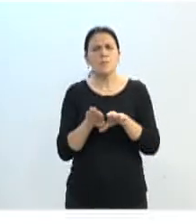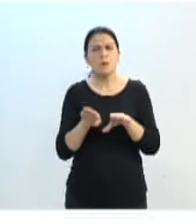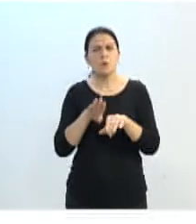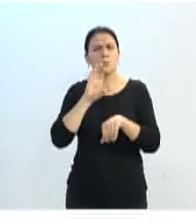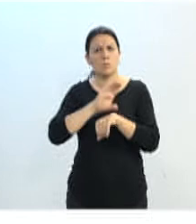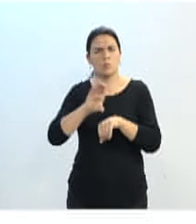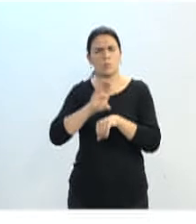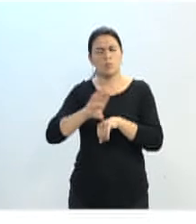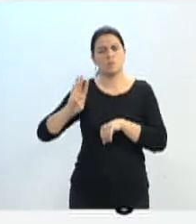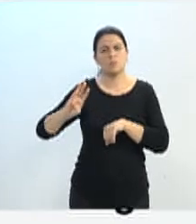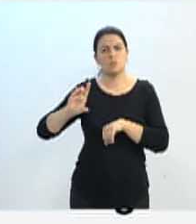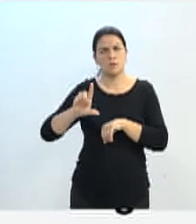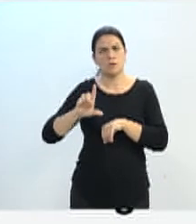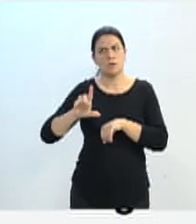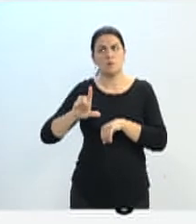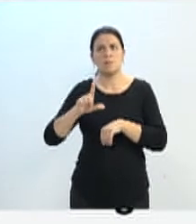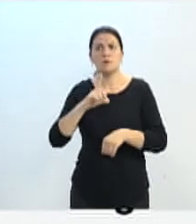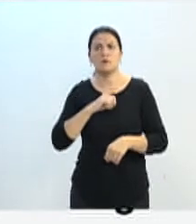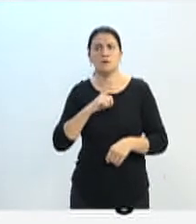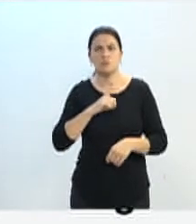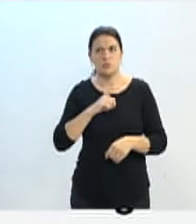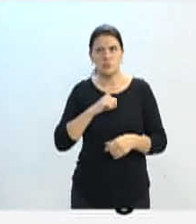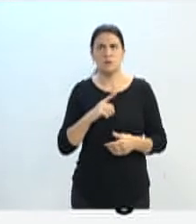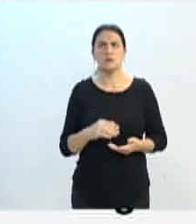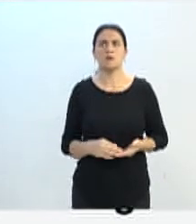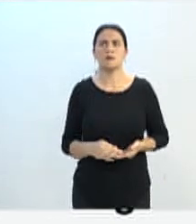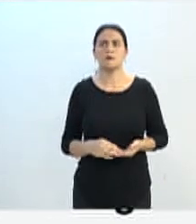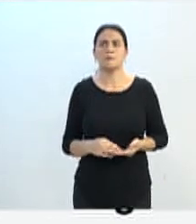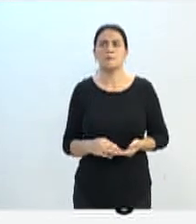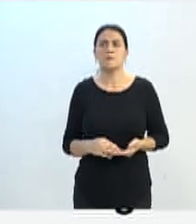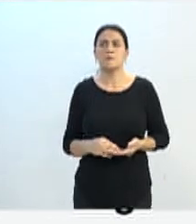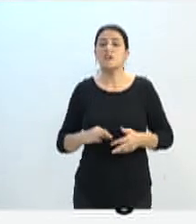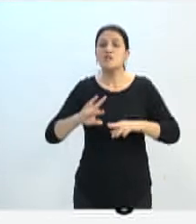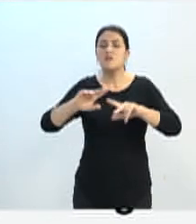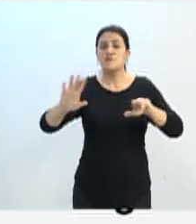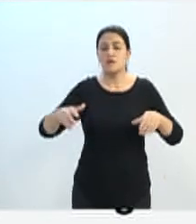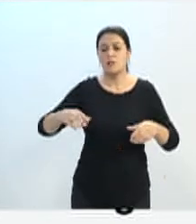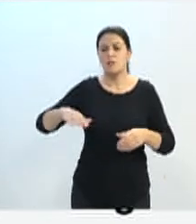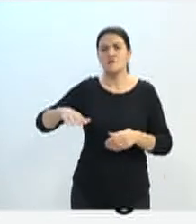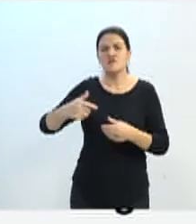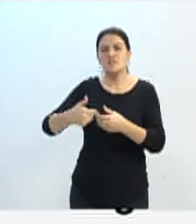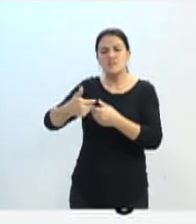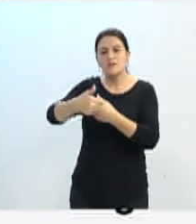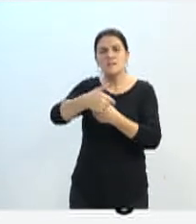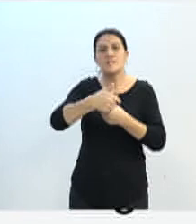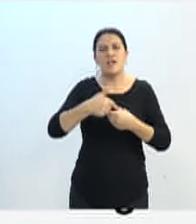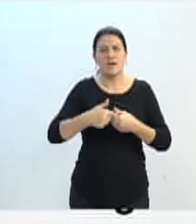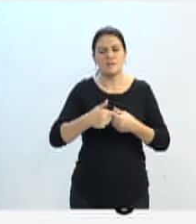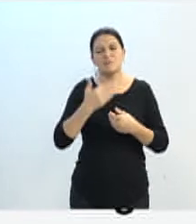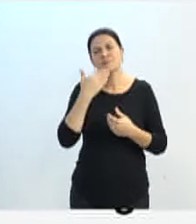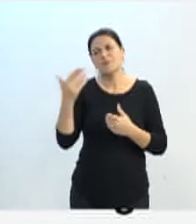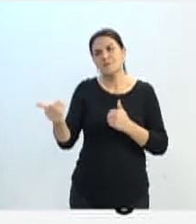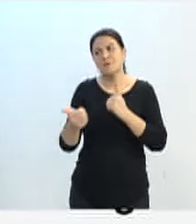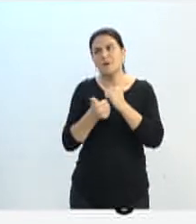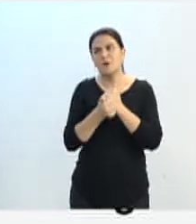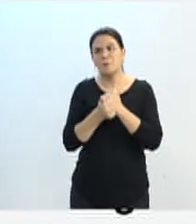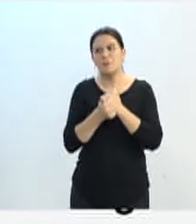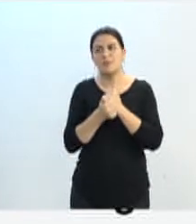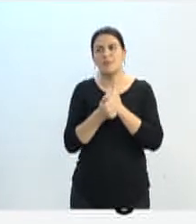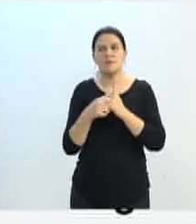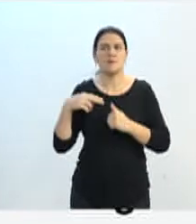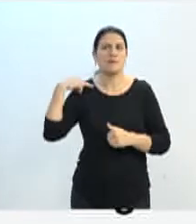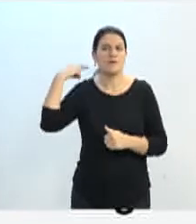nós também fomos contemplados com cursos em outras regiões. E aí até vou pedir o apoio da vereadora Disney, ela